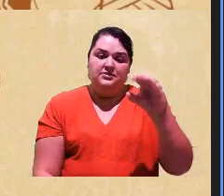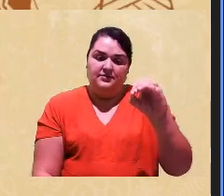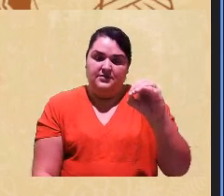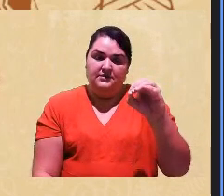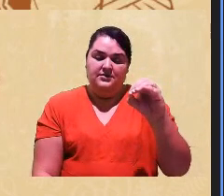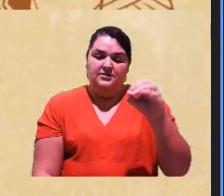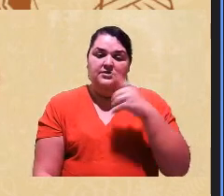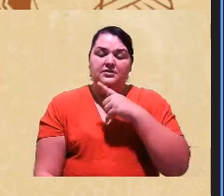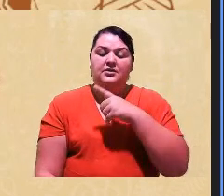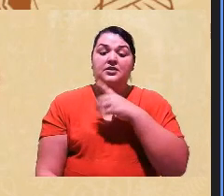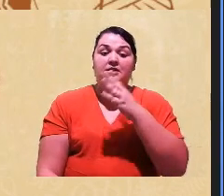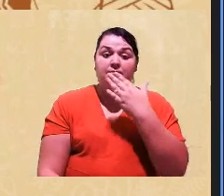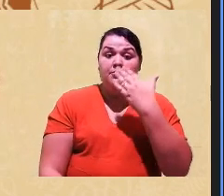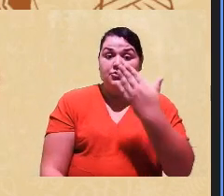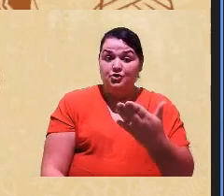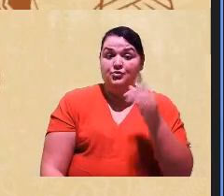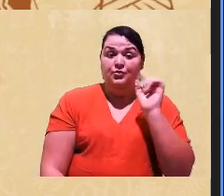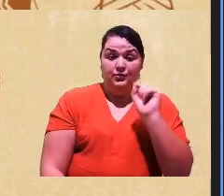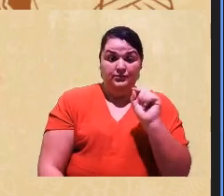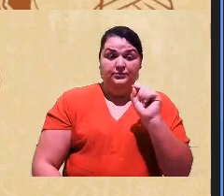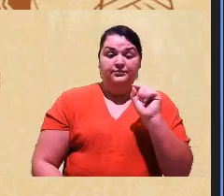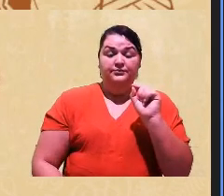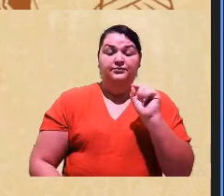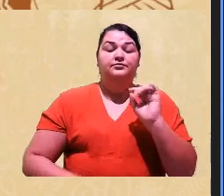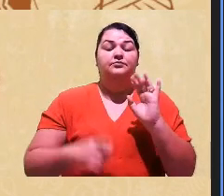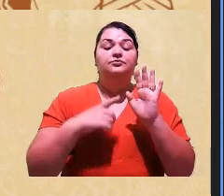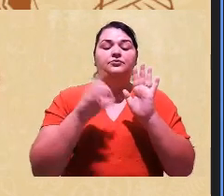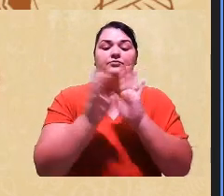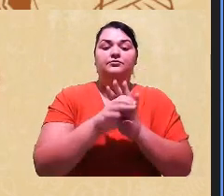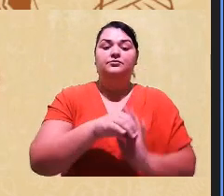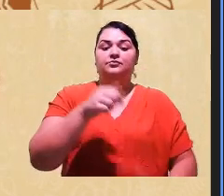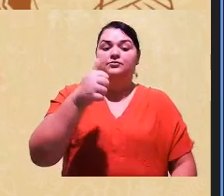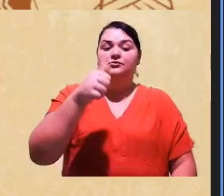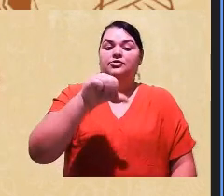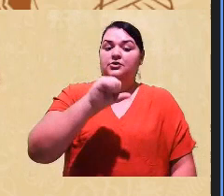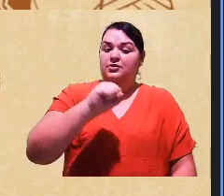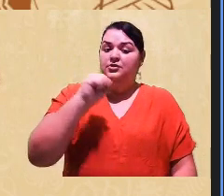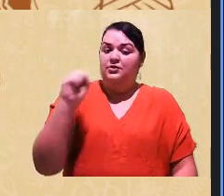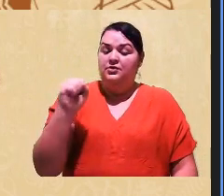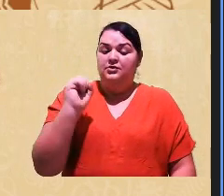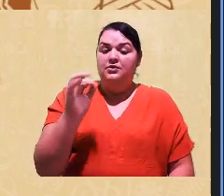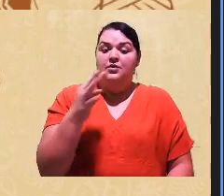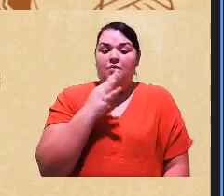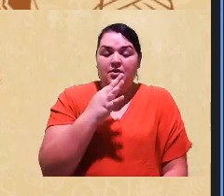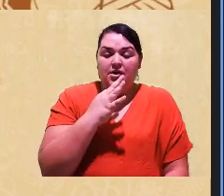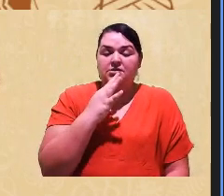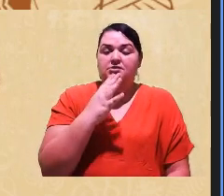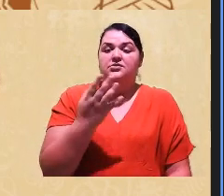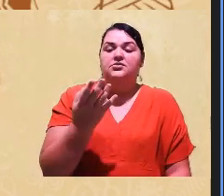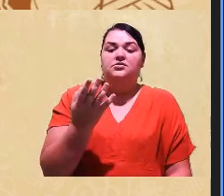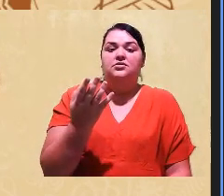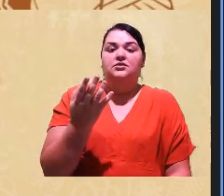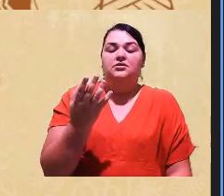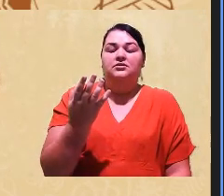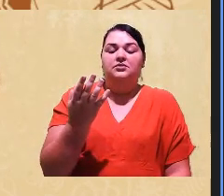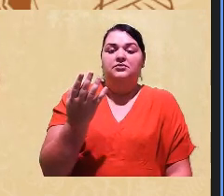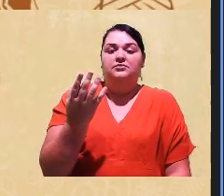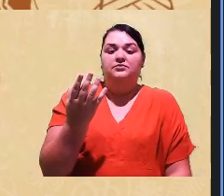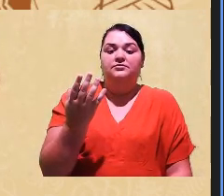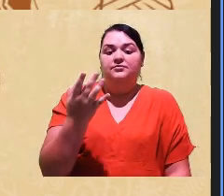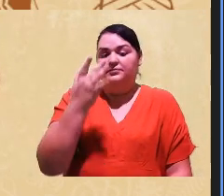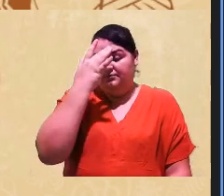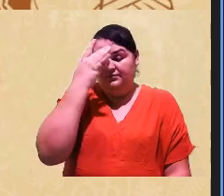dos motivos, a Constituição de 88, que nos reconhece enquanto povos